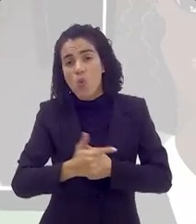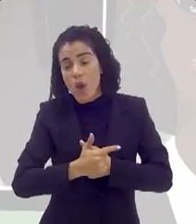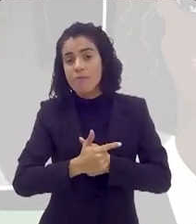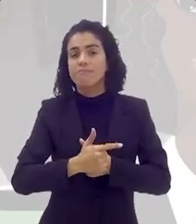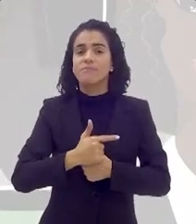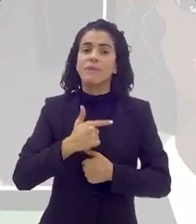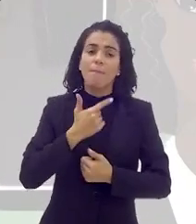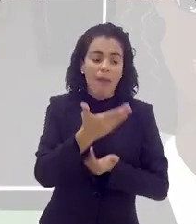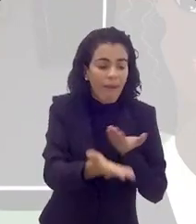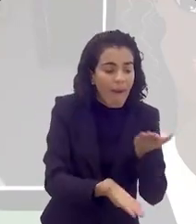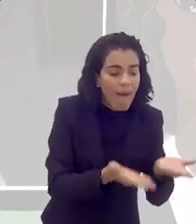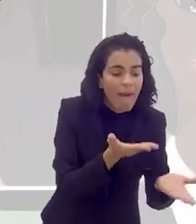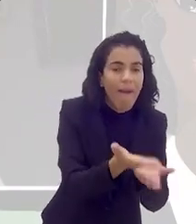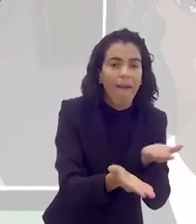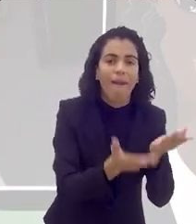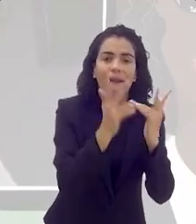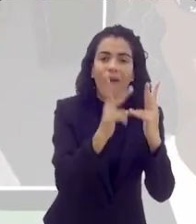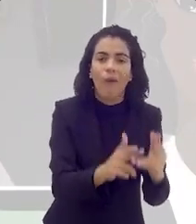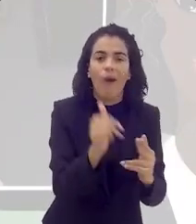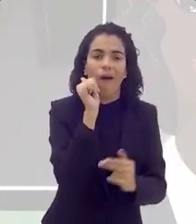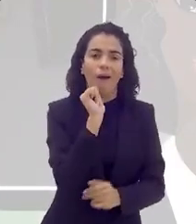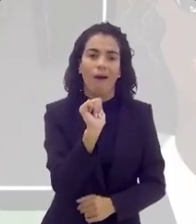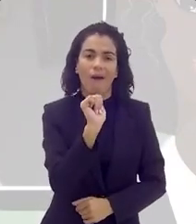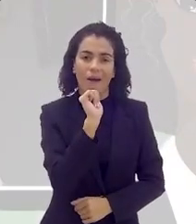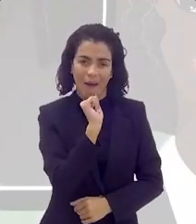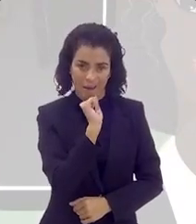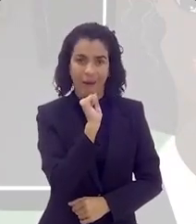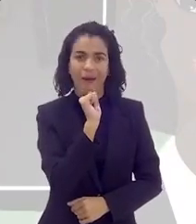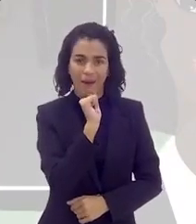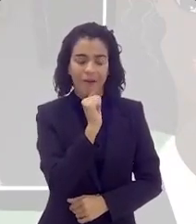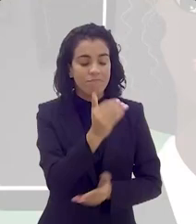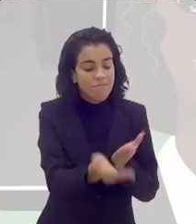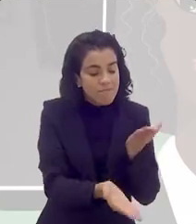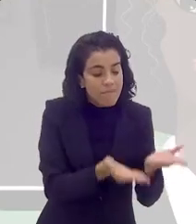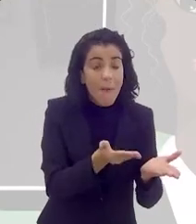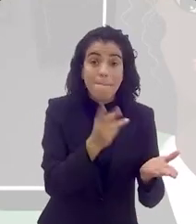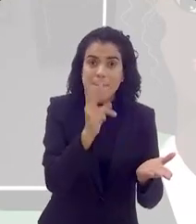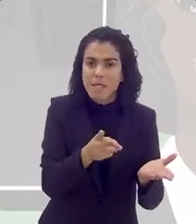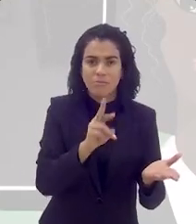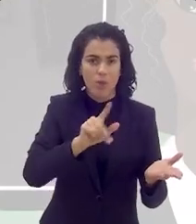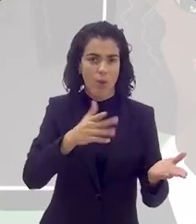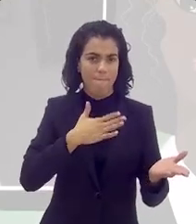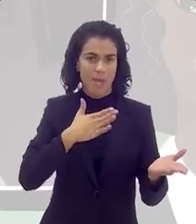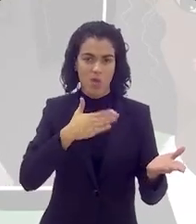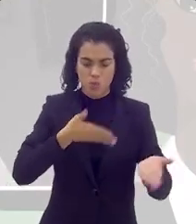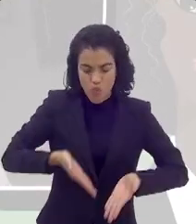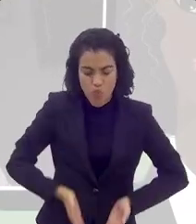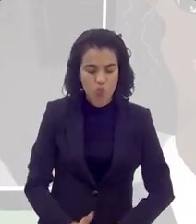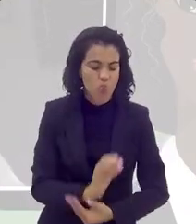é também maternar. Então, se a gente materna o filho, ainda que não seja nosso,